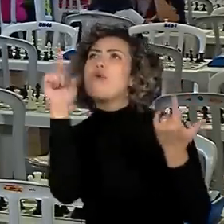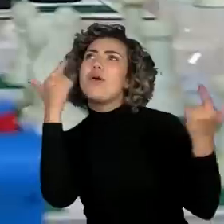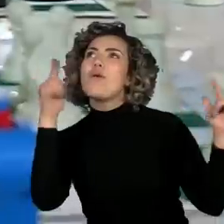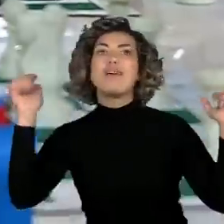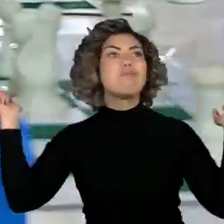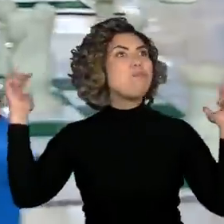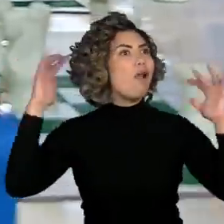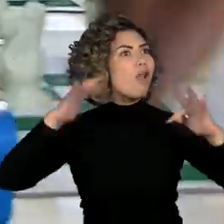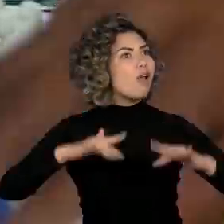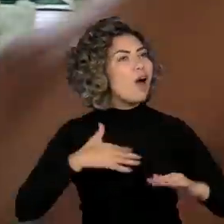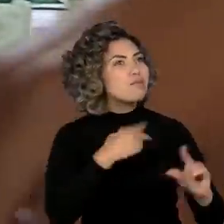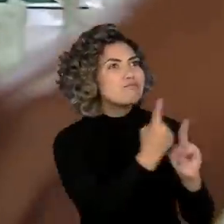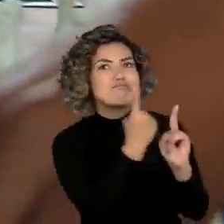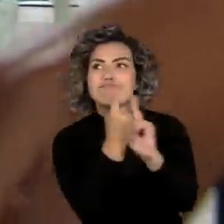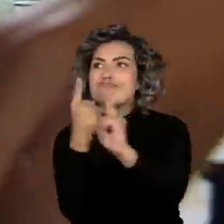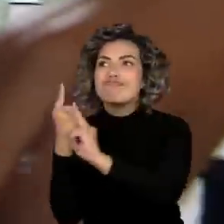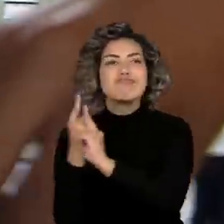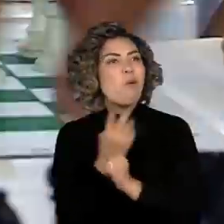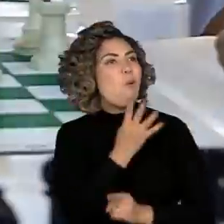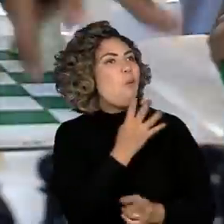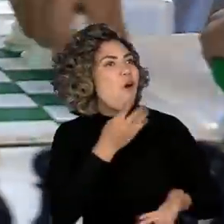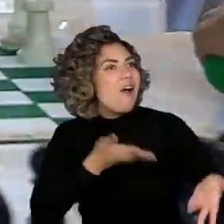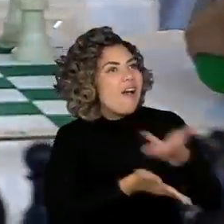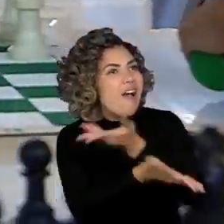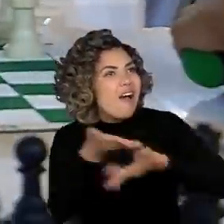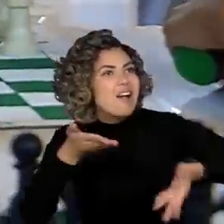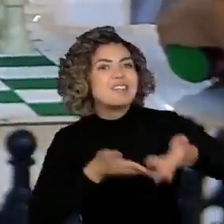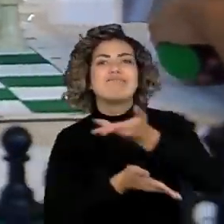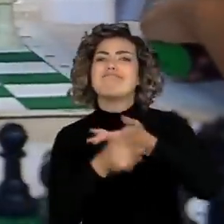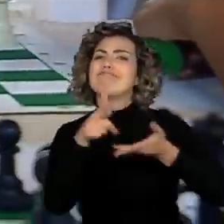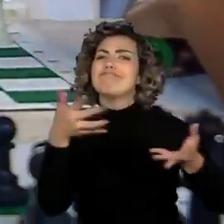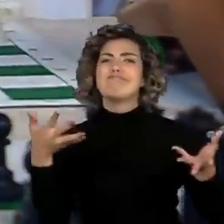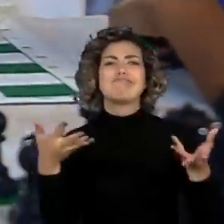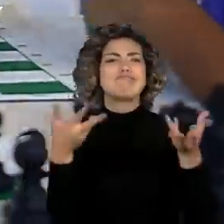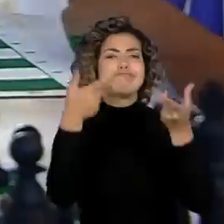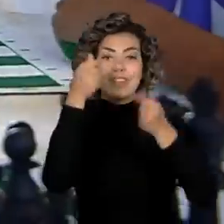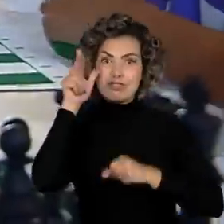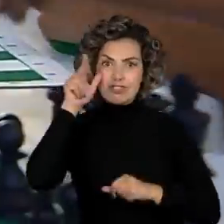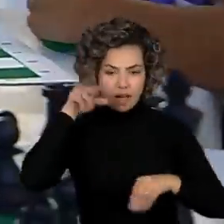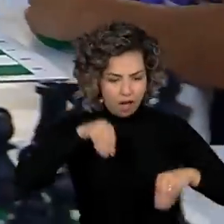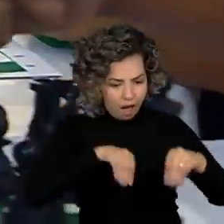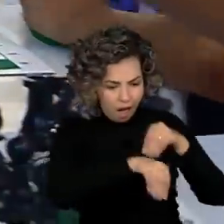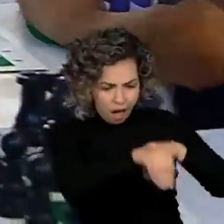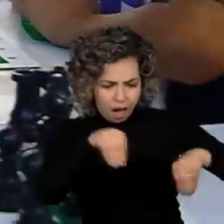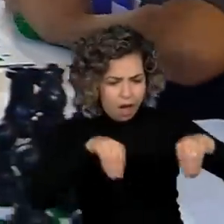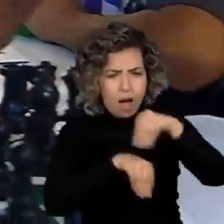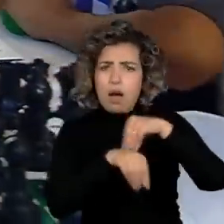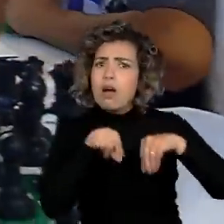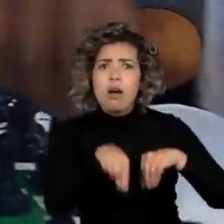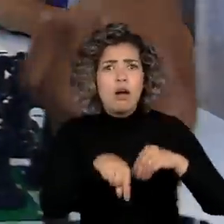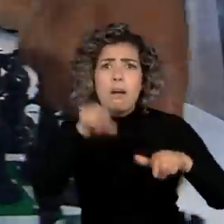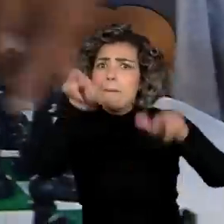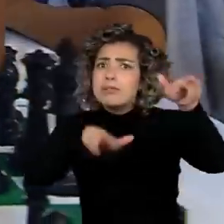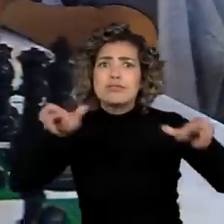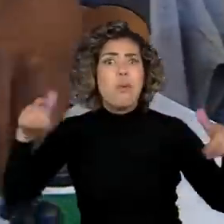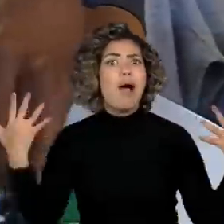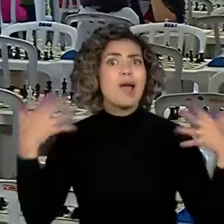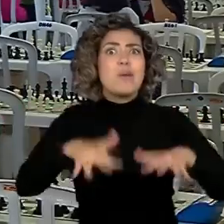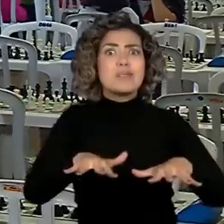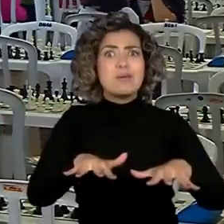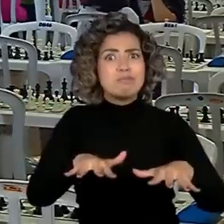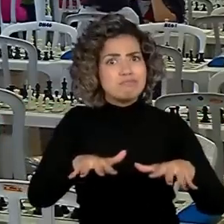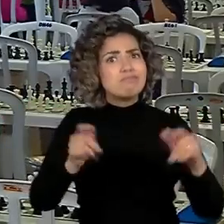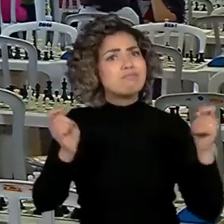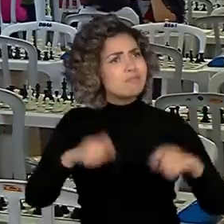amiguinhos, outros jogadores. Então, acho que o xadrez é uma ferramenta de inclusão geral. Acho que ele ajuda muito em tudo, né?